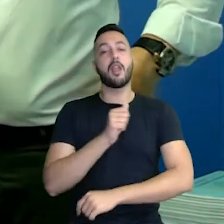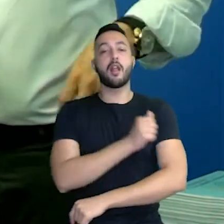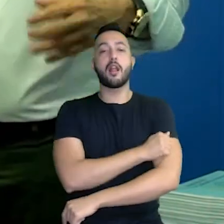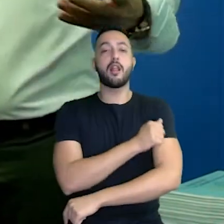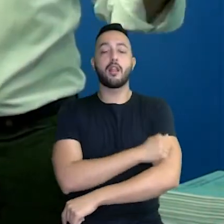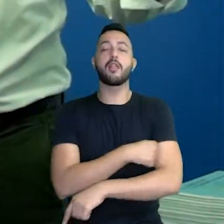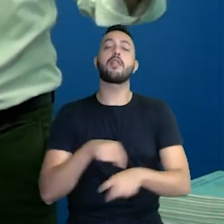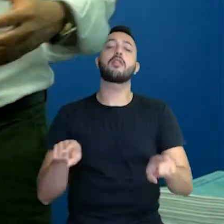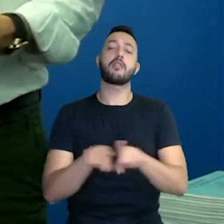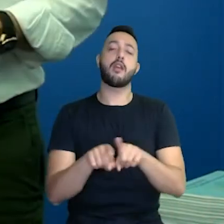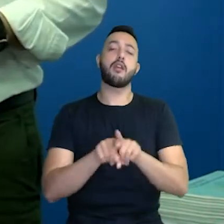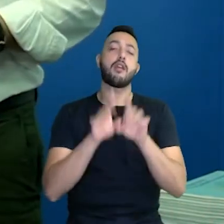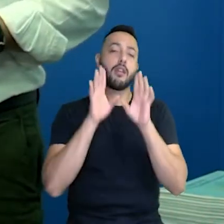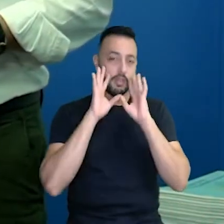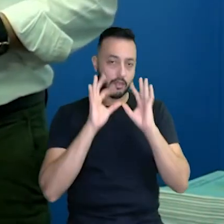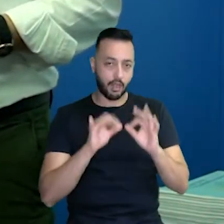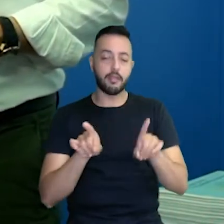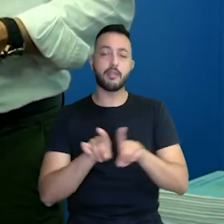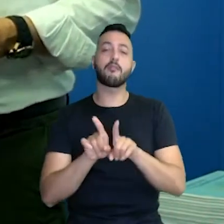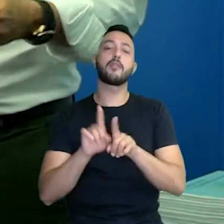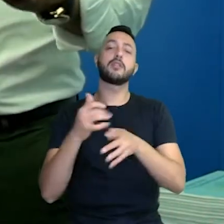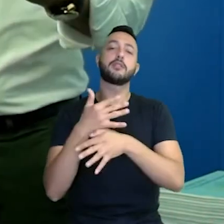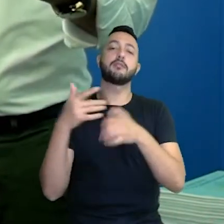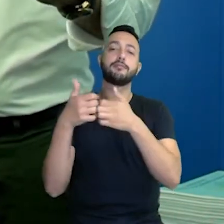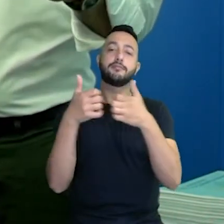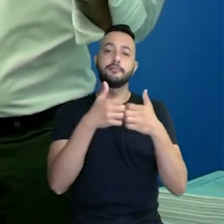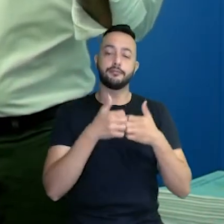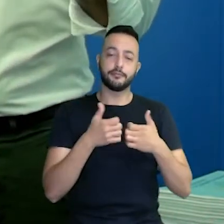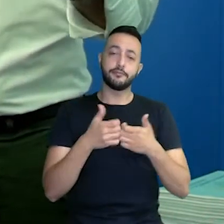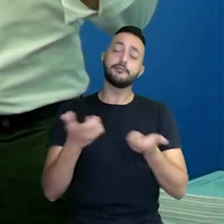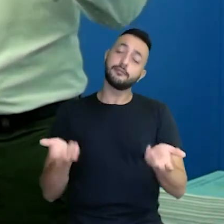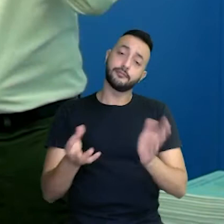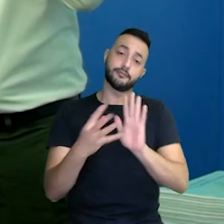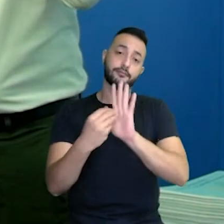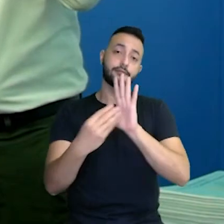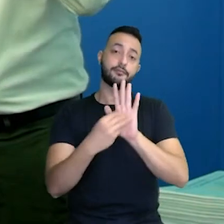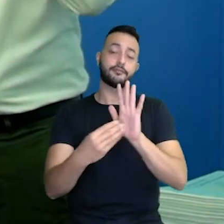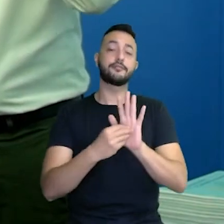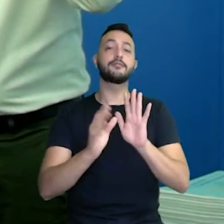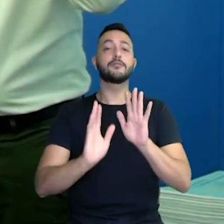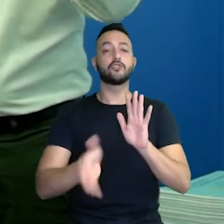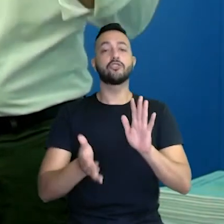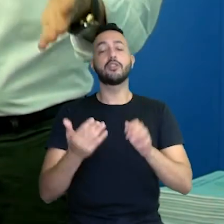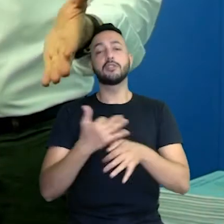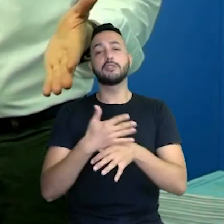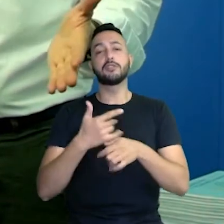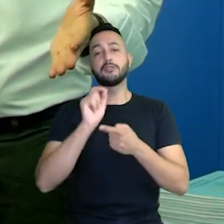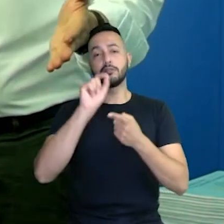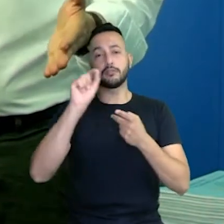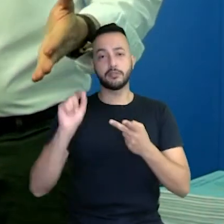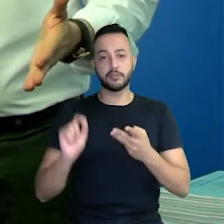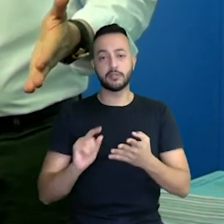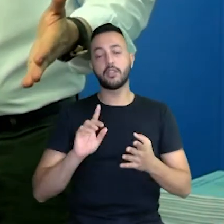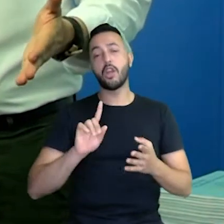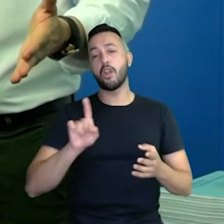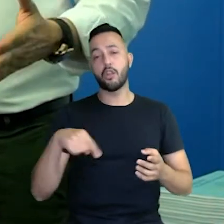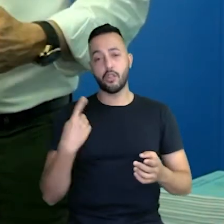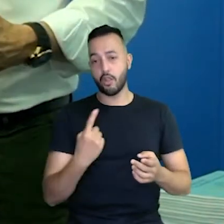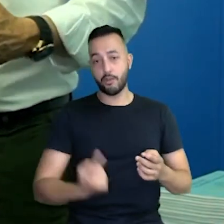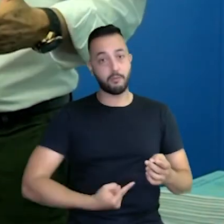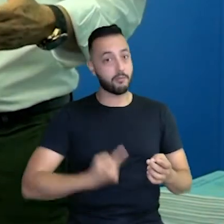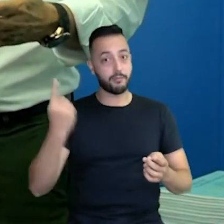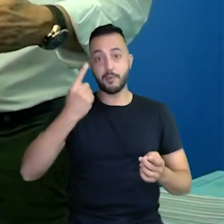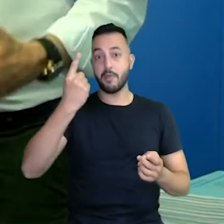assistindo em outras cidades vizinhas, esse modelo já foi copiado por outras cidades, nós somos pioneiros com esse